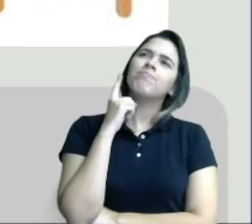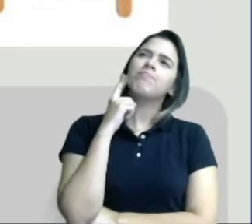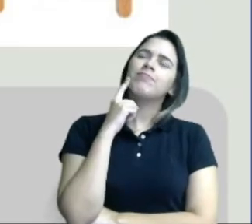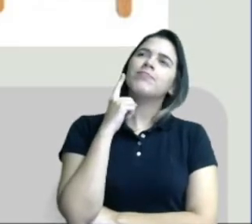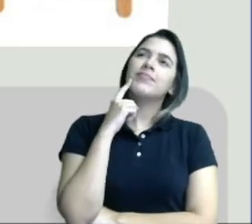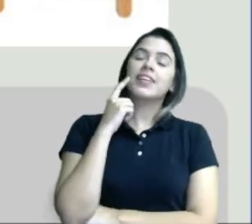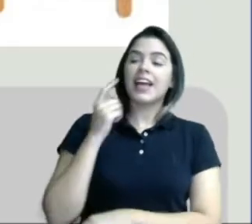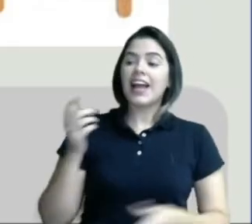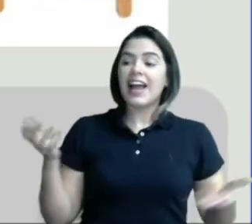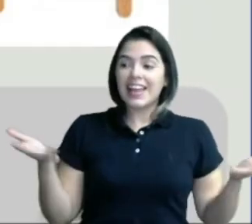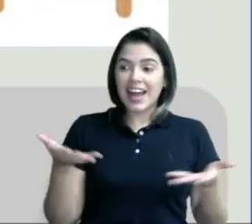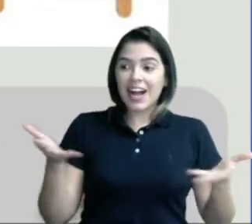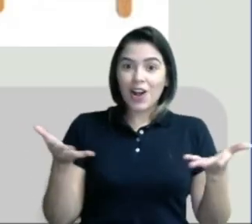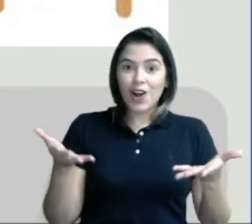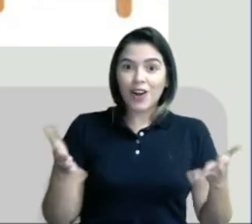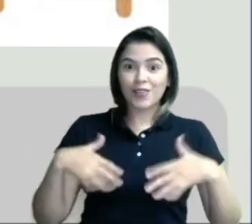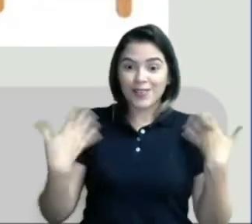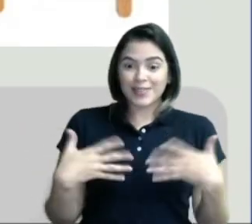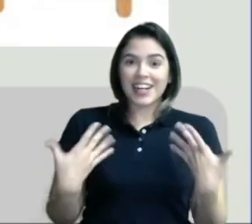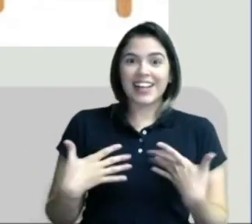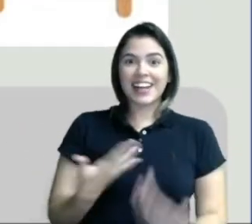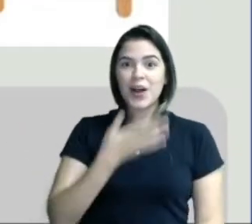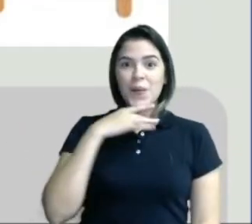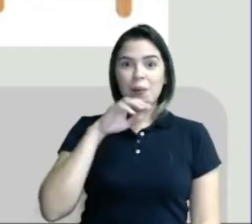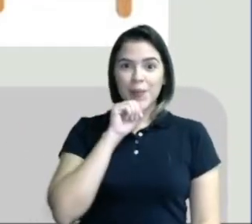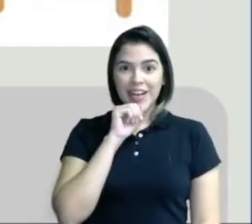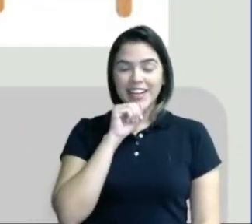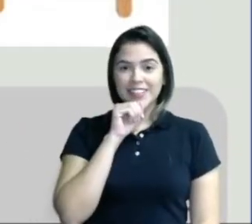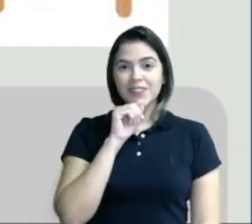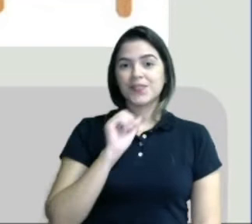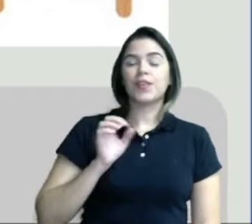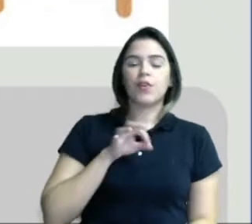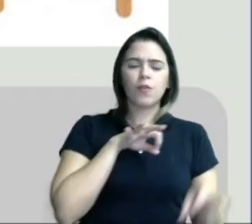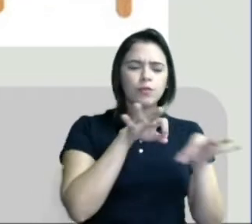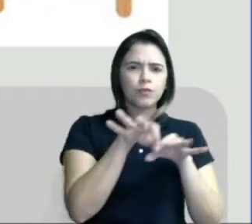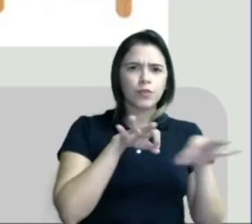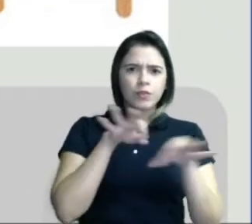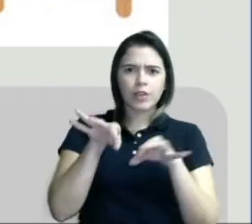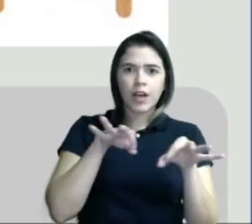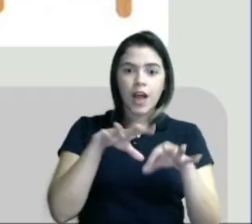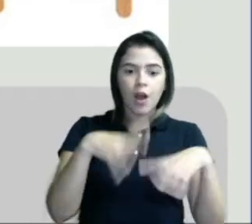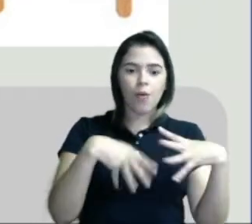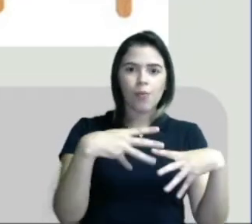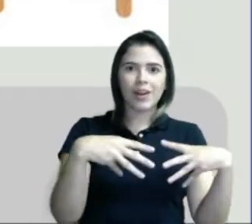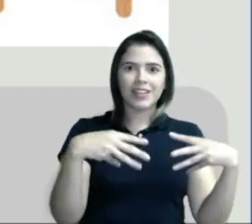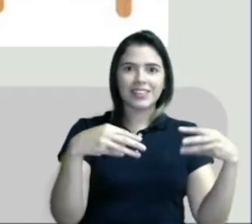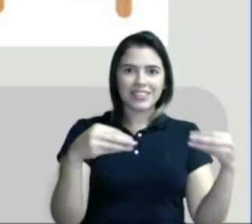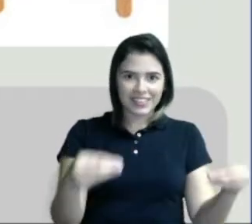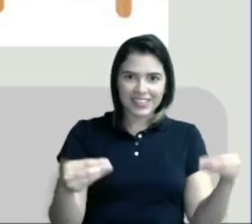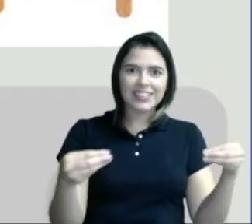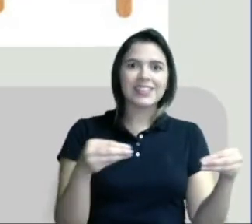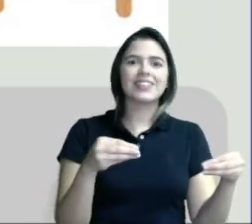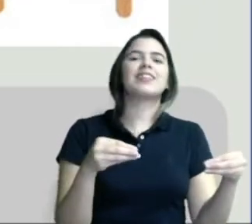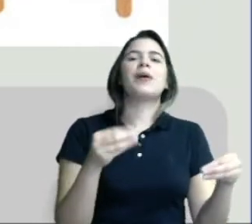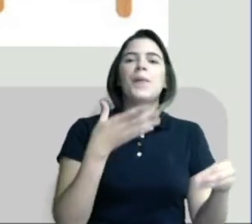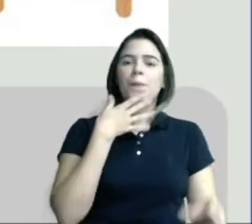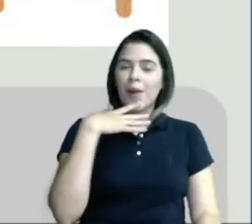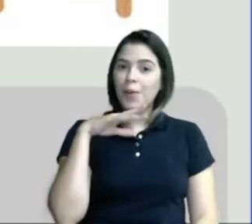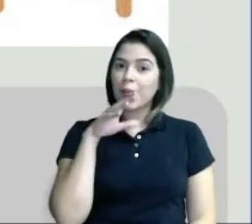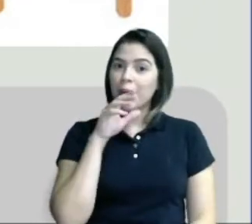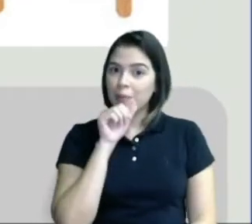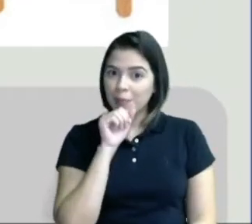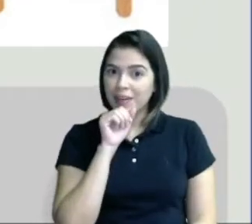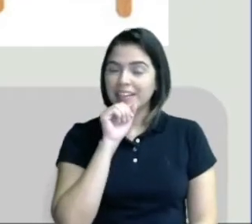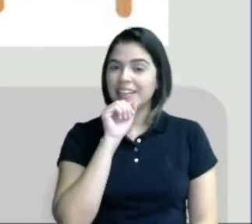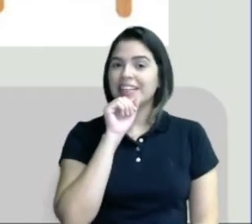E vamos alegrar o papai, tá certo? Agora, gente vai confeccionar uma lembrancinha para o papai.